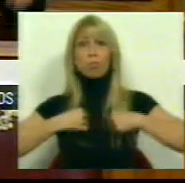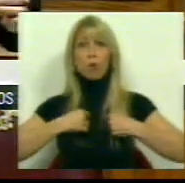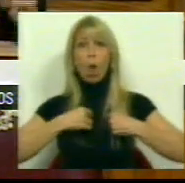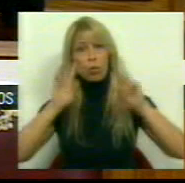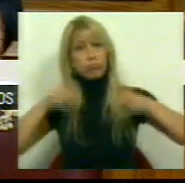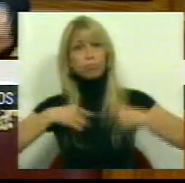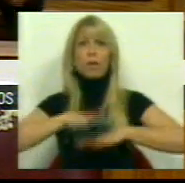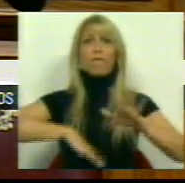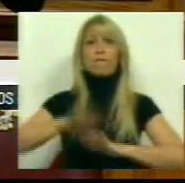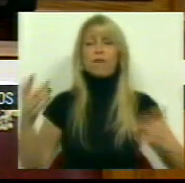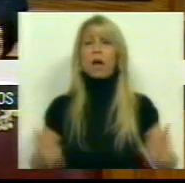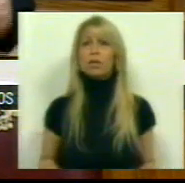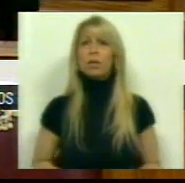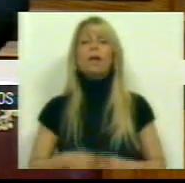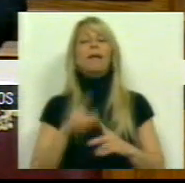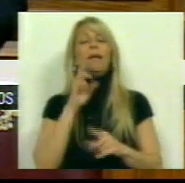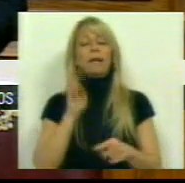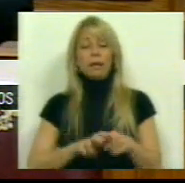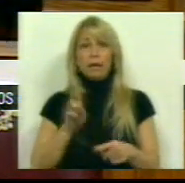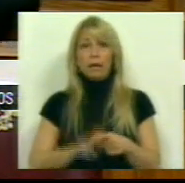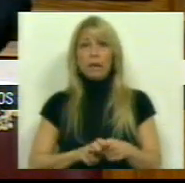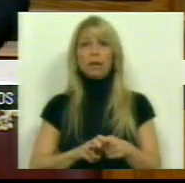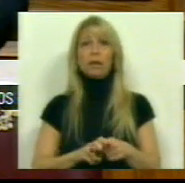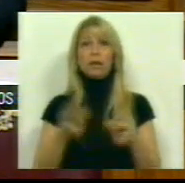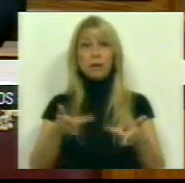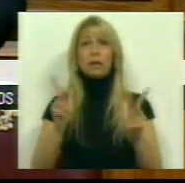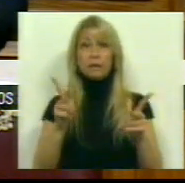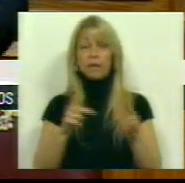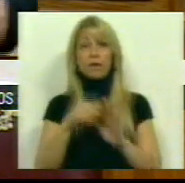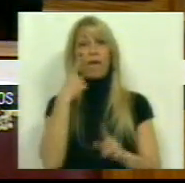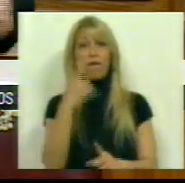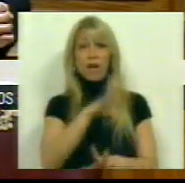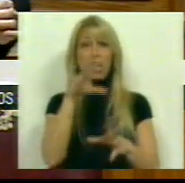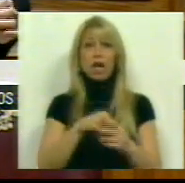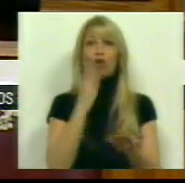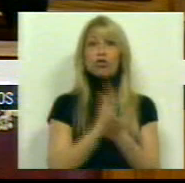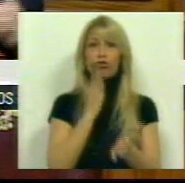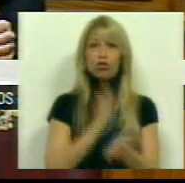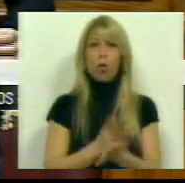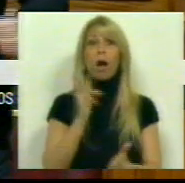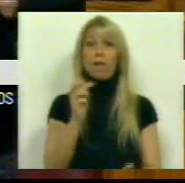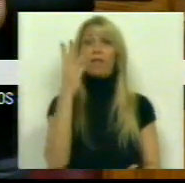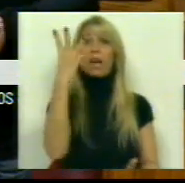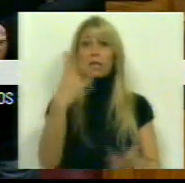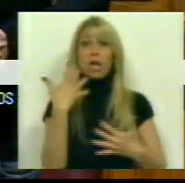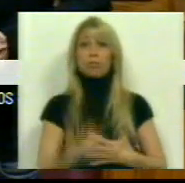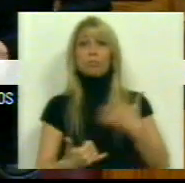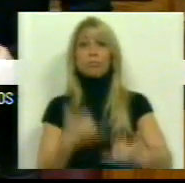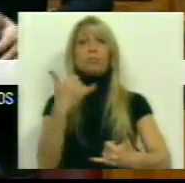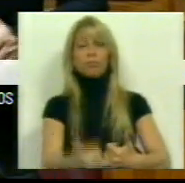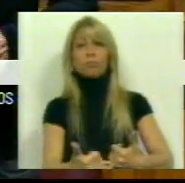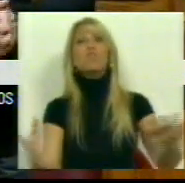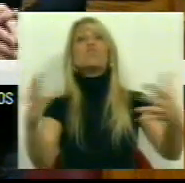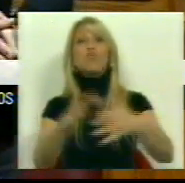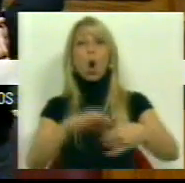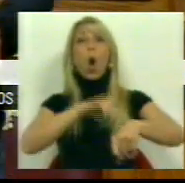Que as vagas que se verifiquem nas escolas por três anos consecutivos e que sejam correspondentes a horários completos